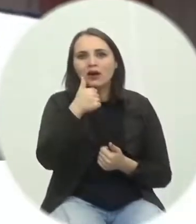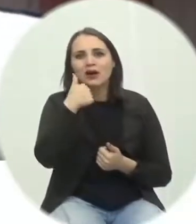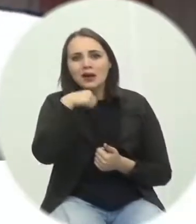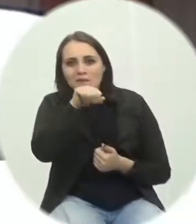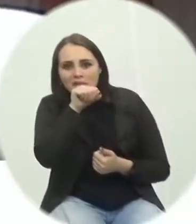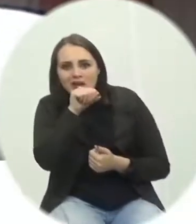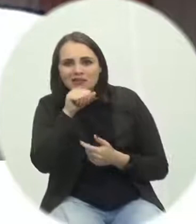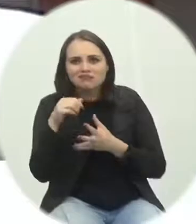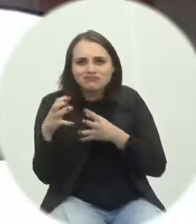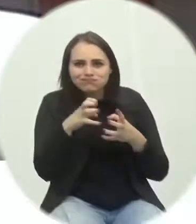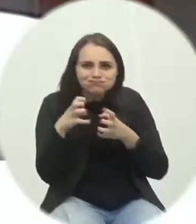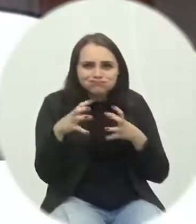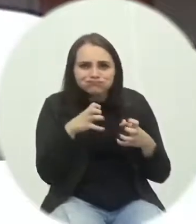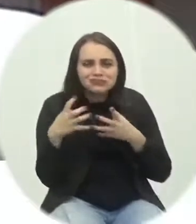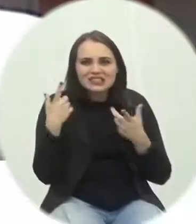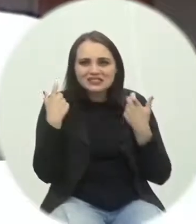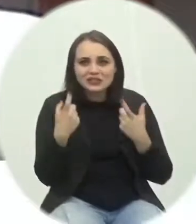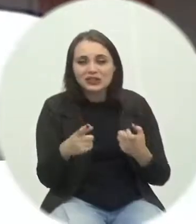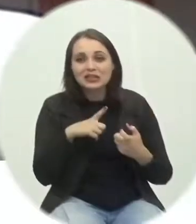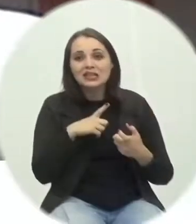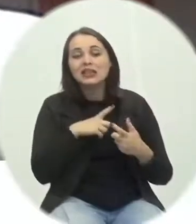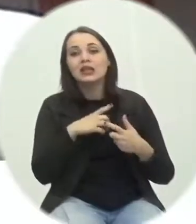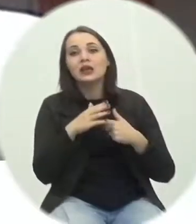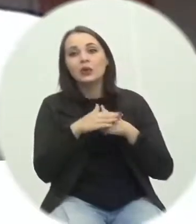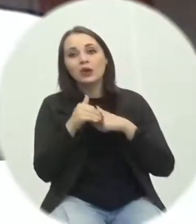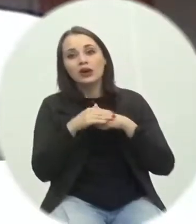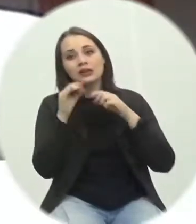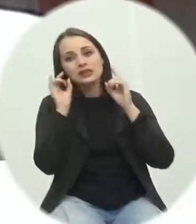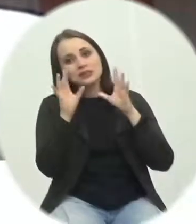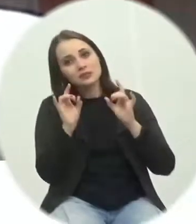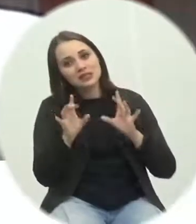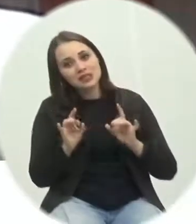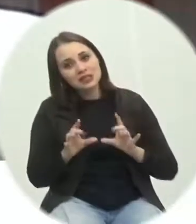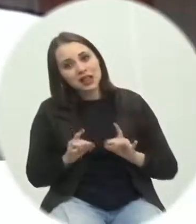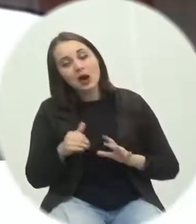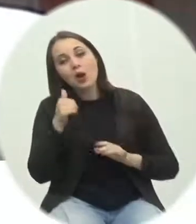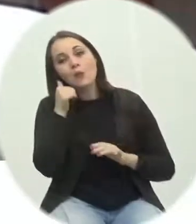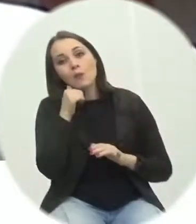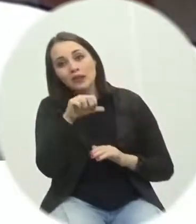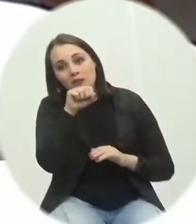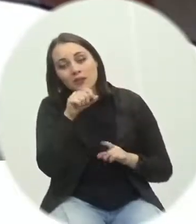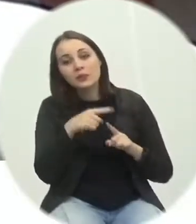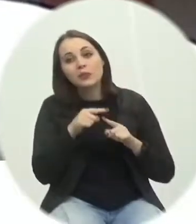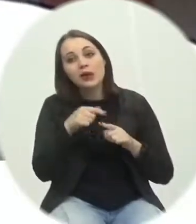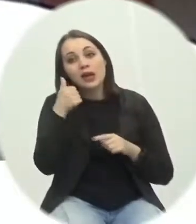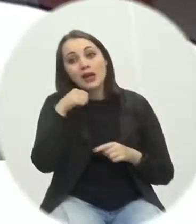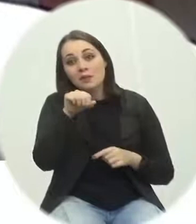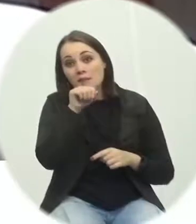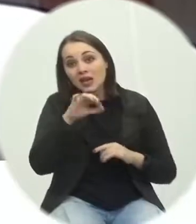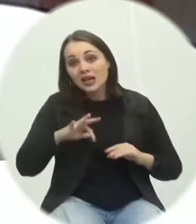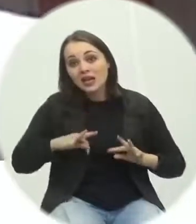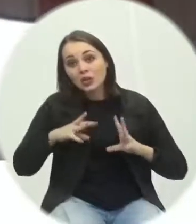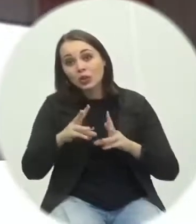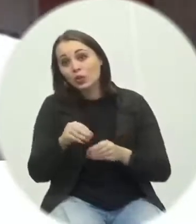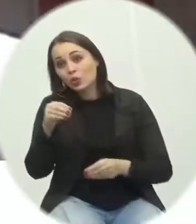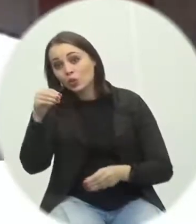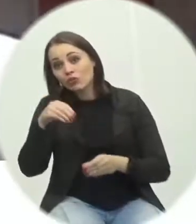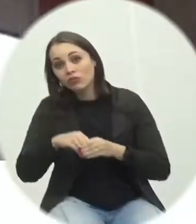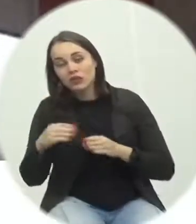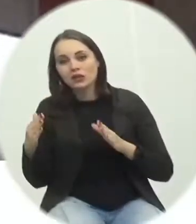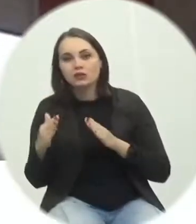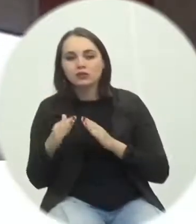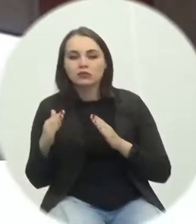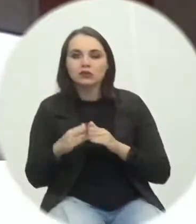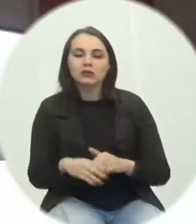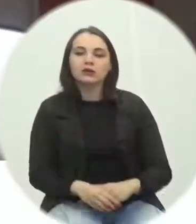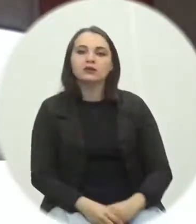e que têm um carinho especial, principalmente pela mãe, porque a mãe é tudo dentro da nossa casa,